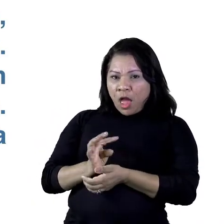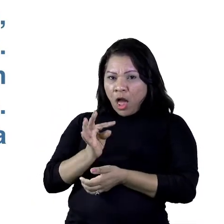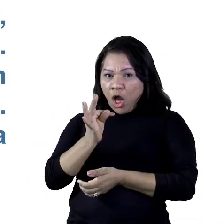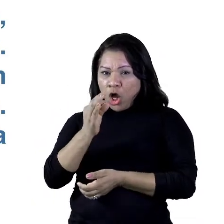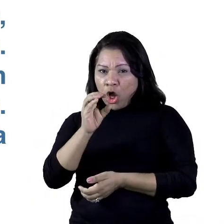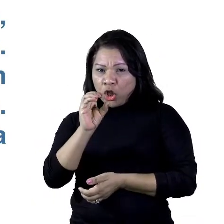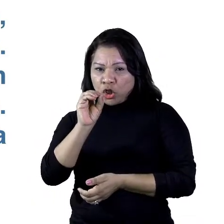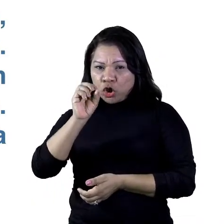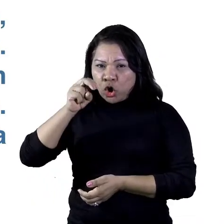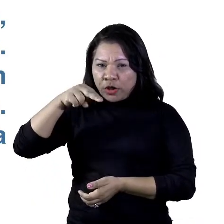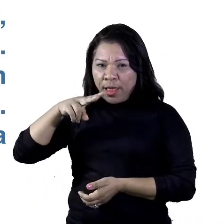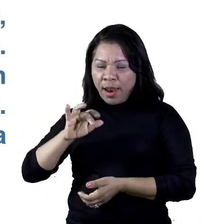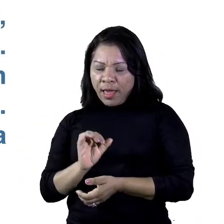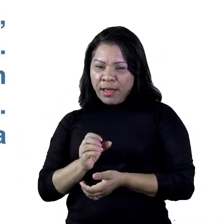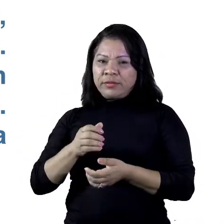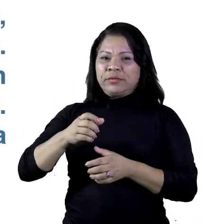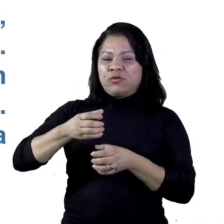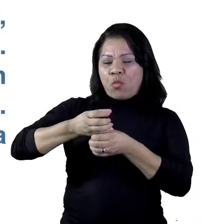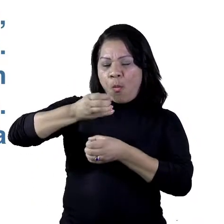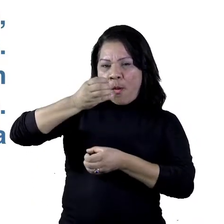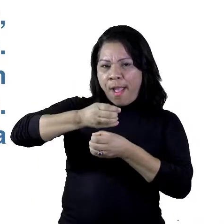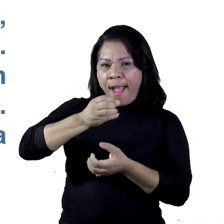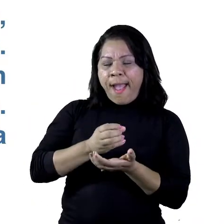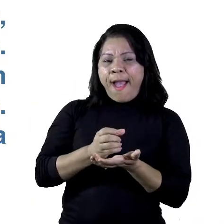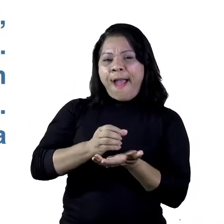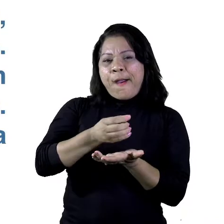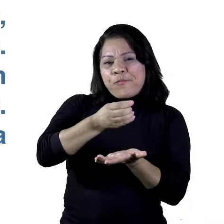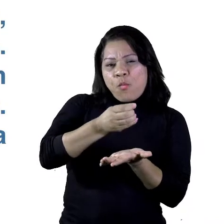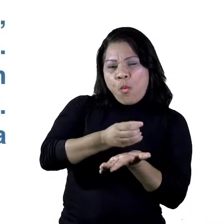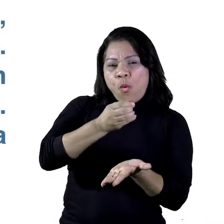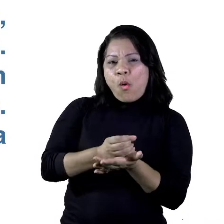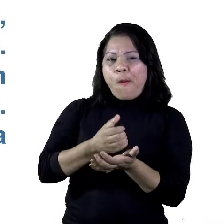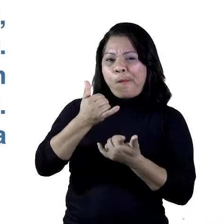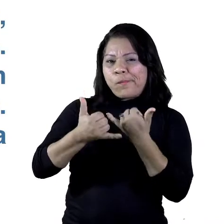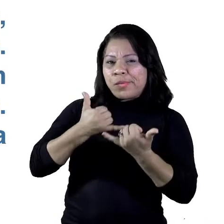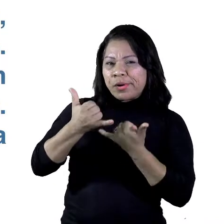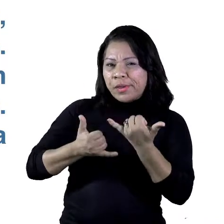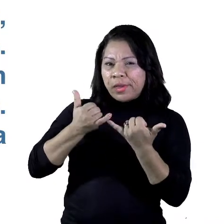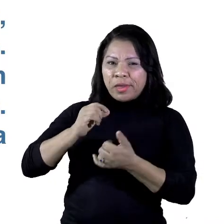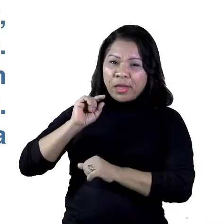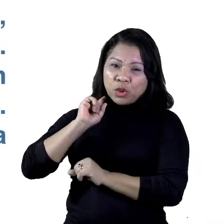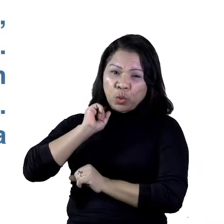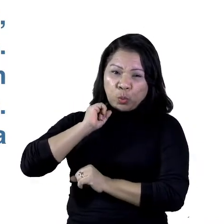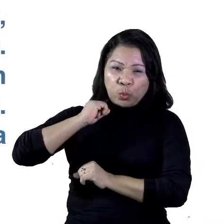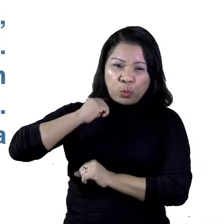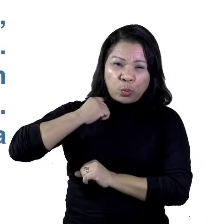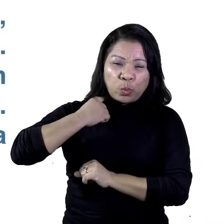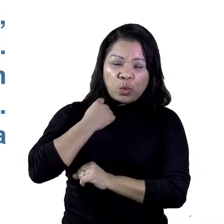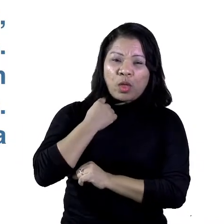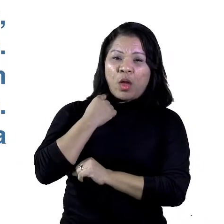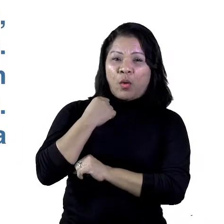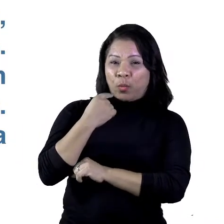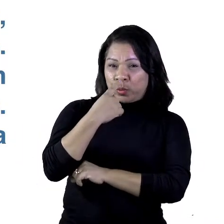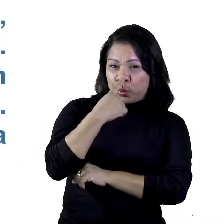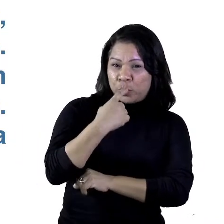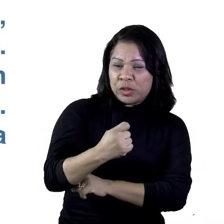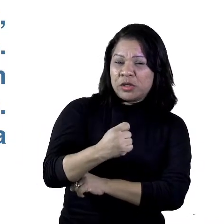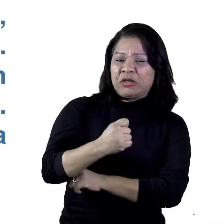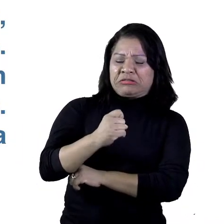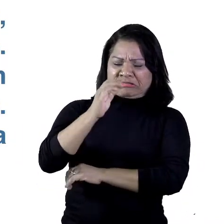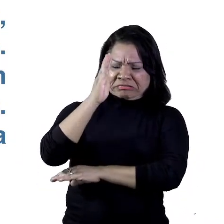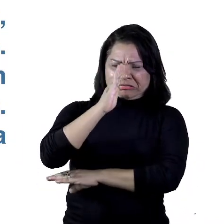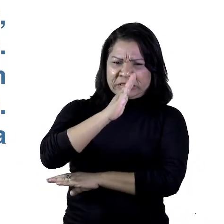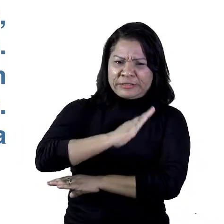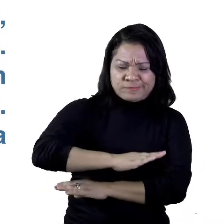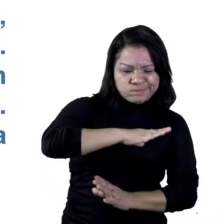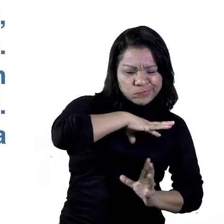copos, brinquedos e outros lixos estão fazendo mal ao nosso planeta. Ele está